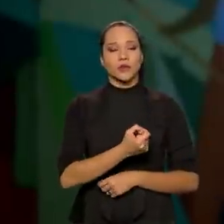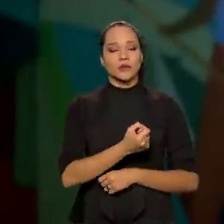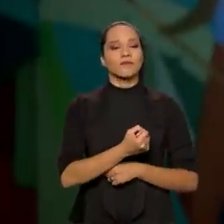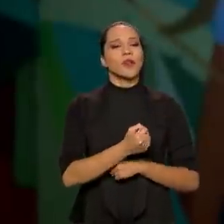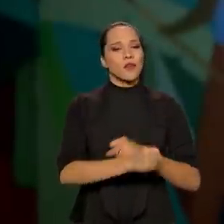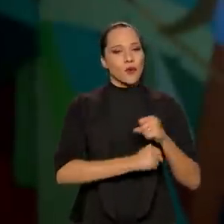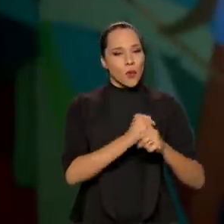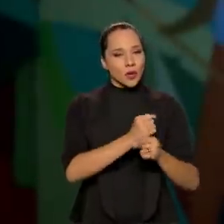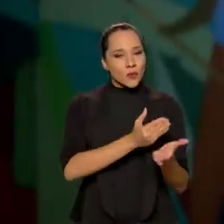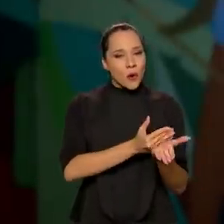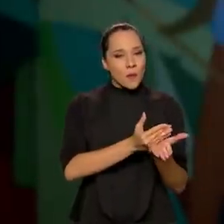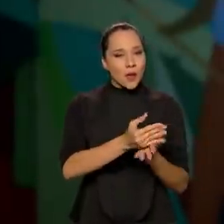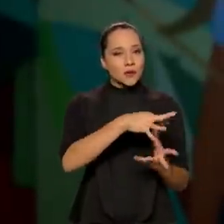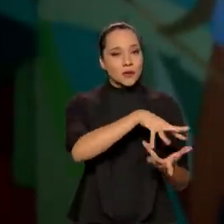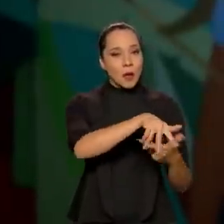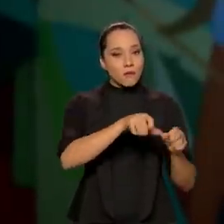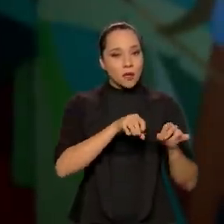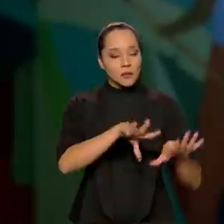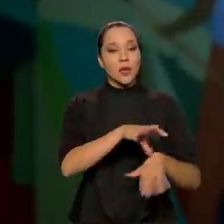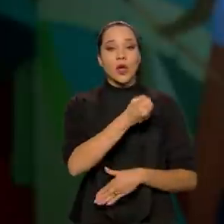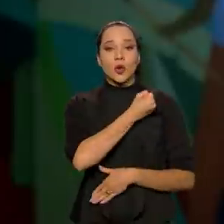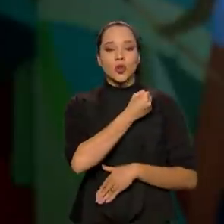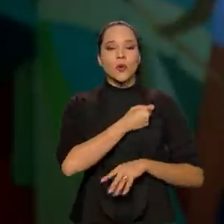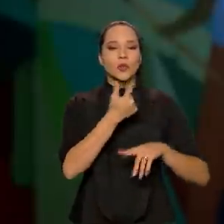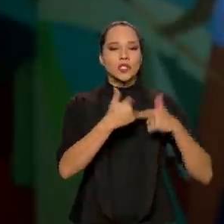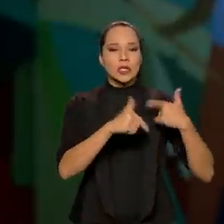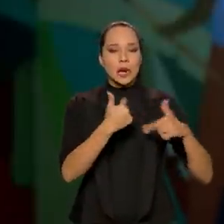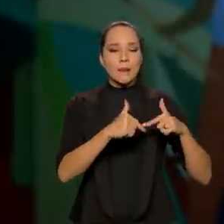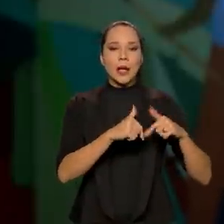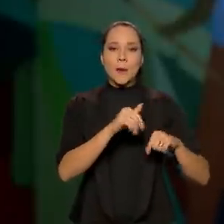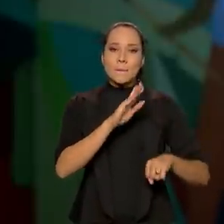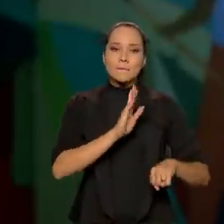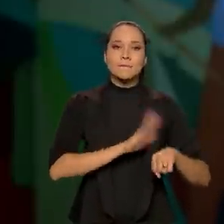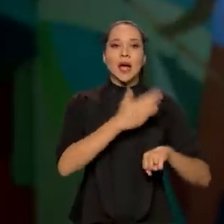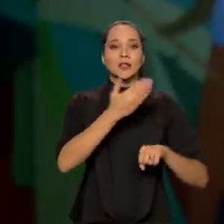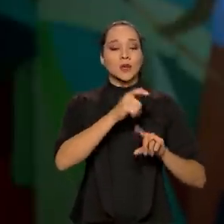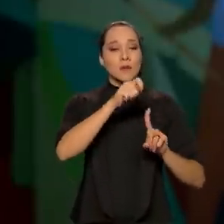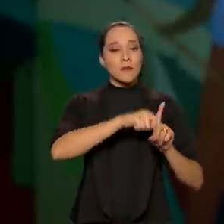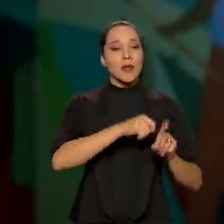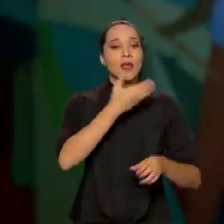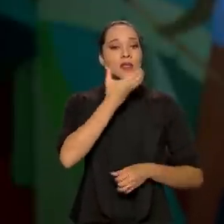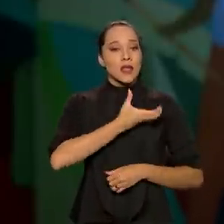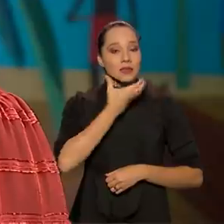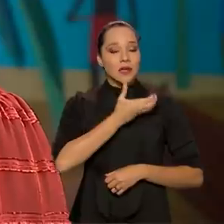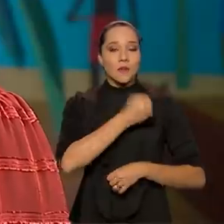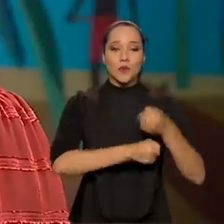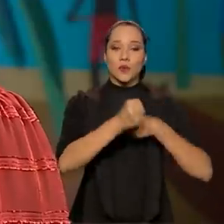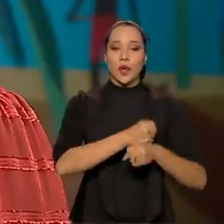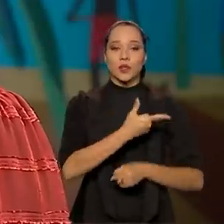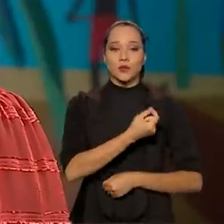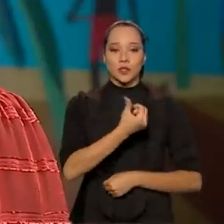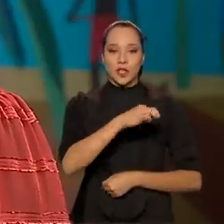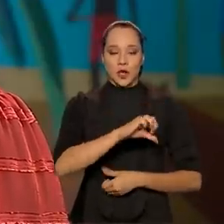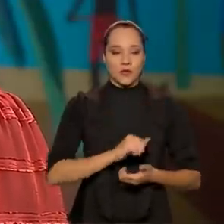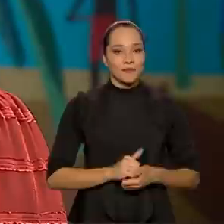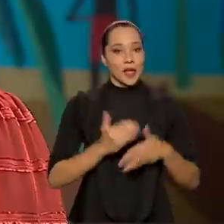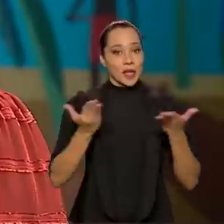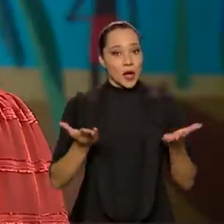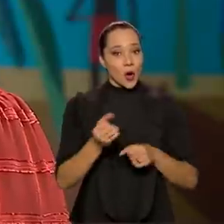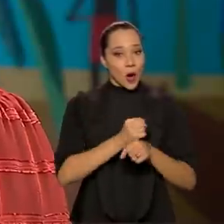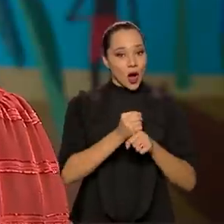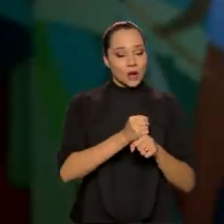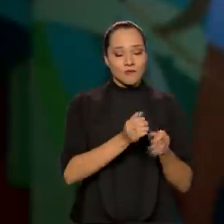do início da pandemia, com um número de empregos formais maior do que dezembro de 2019. E agora, no corrente